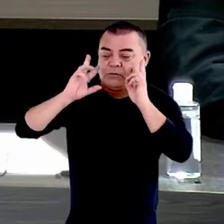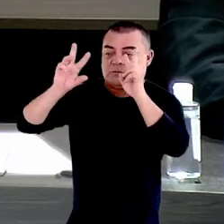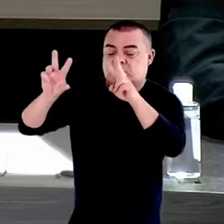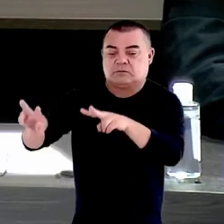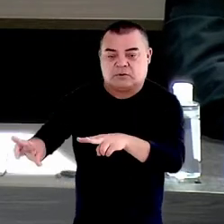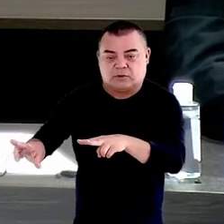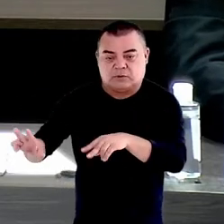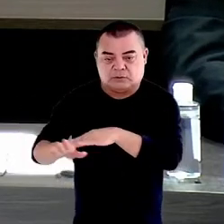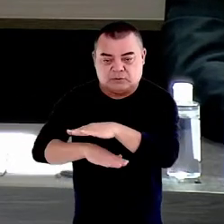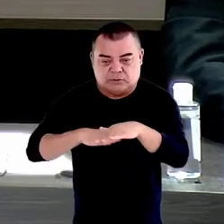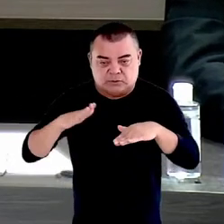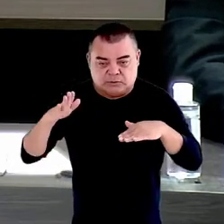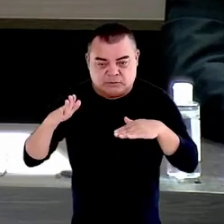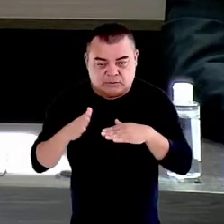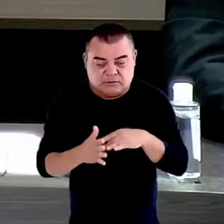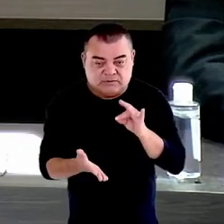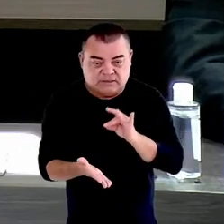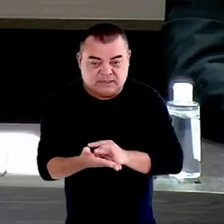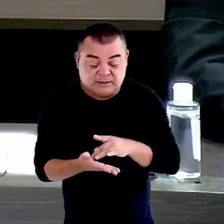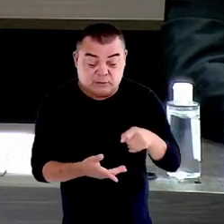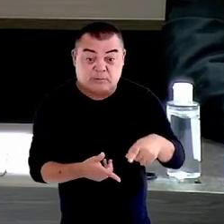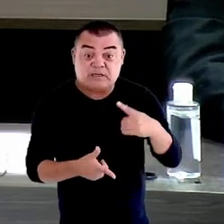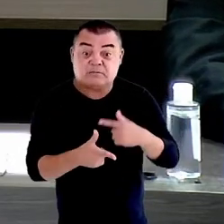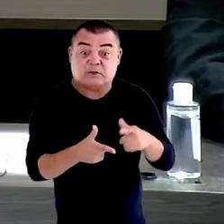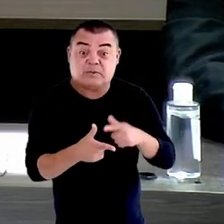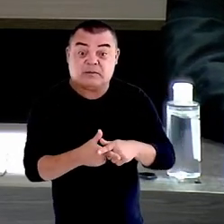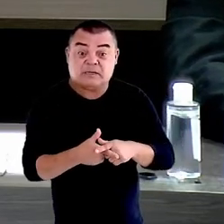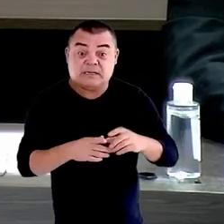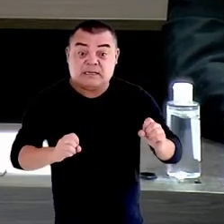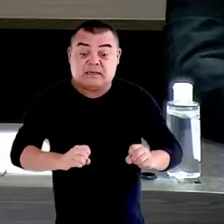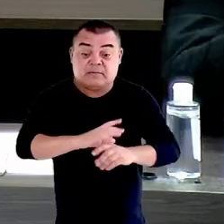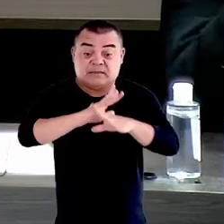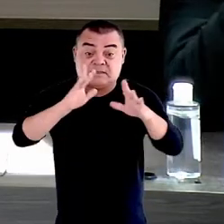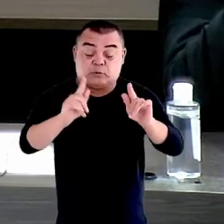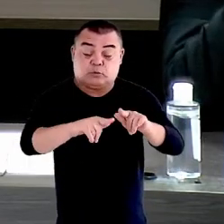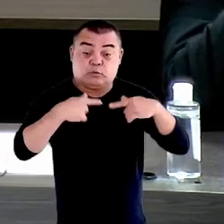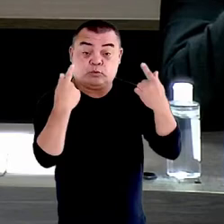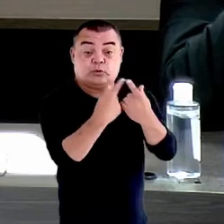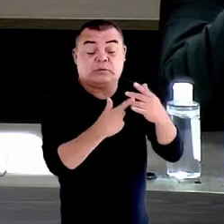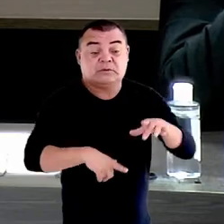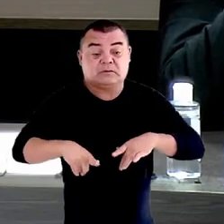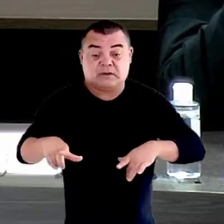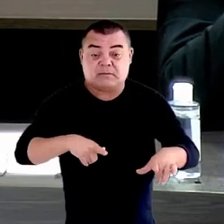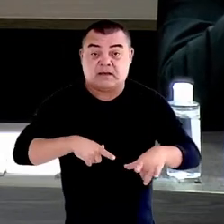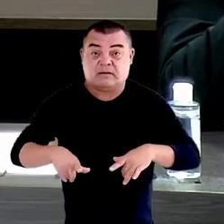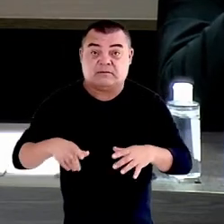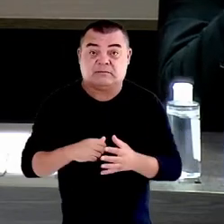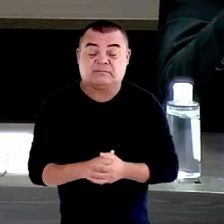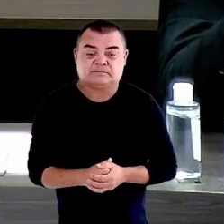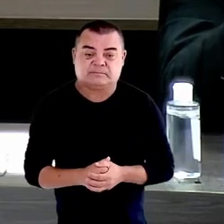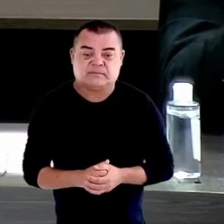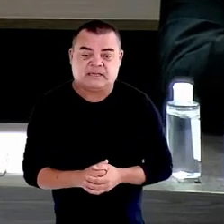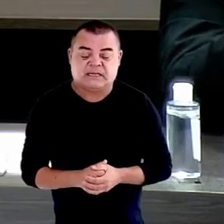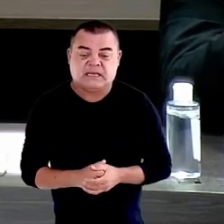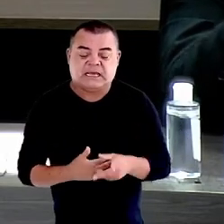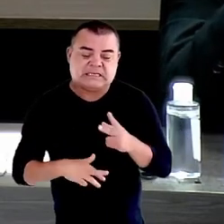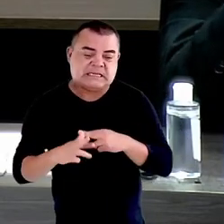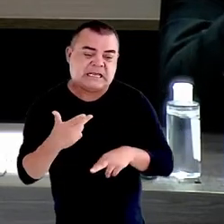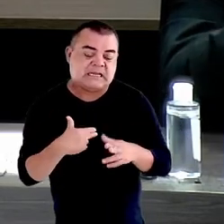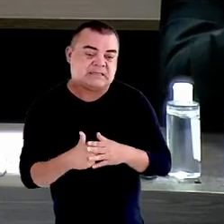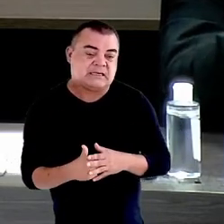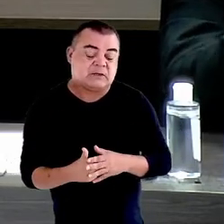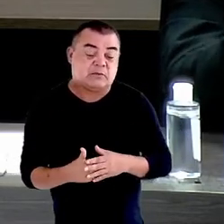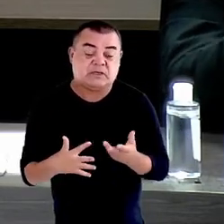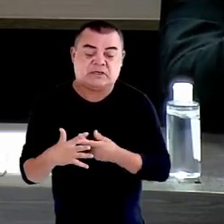toda a intensidade sobre este problema, por meio da criação desse grupo de trabalho. Essa correlação entre